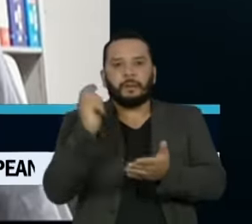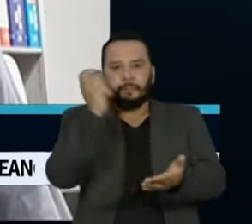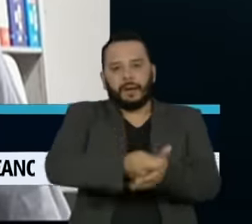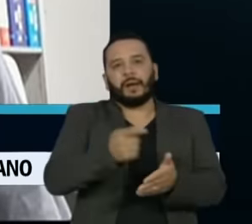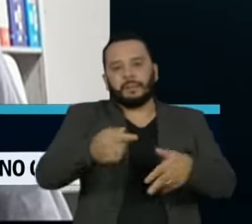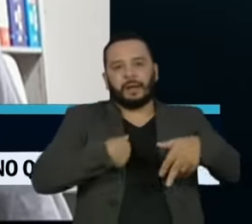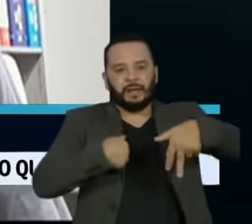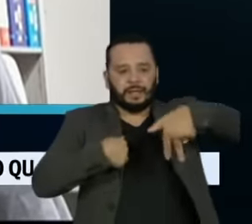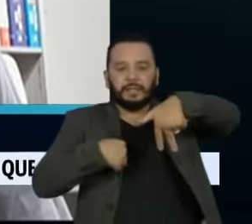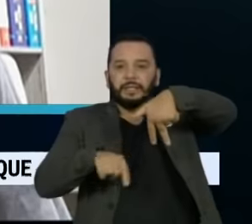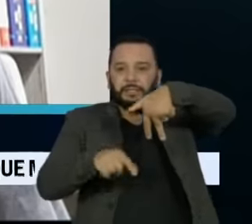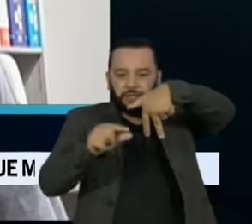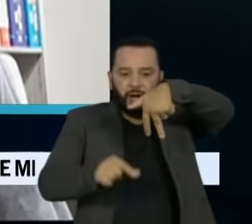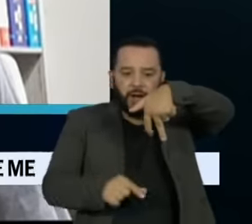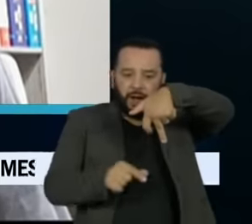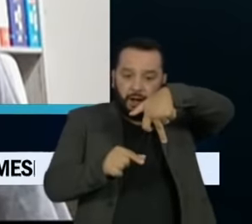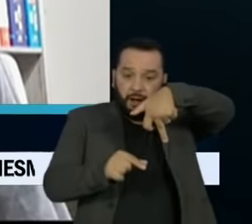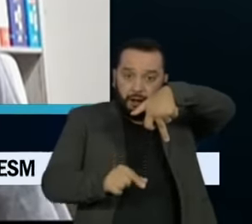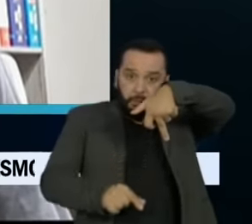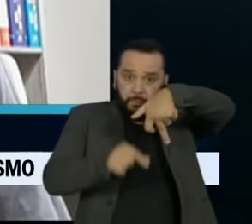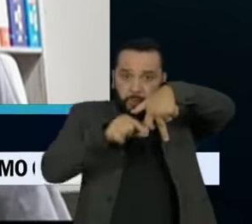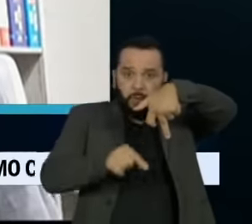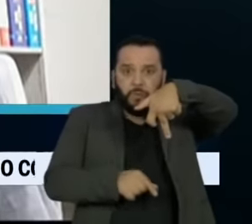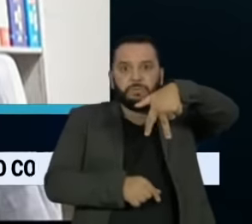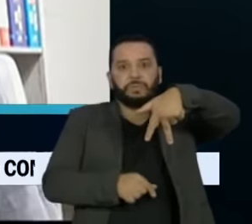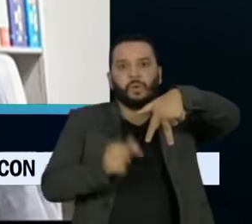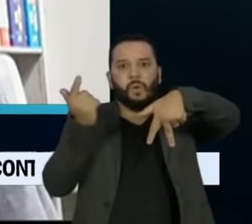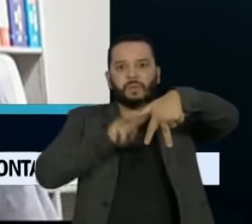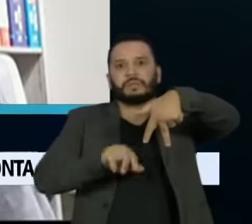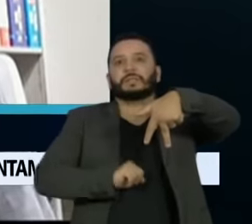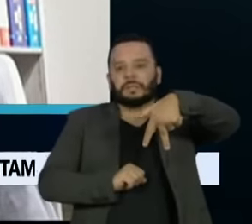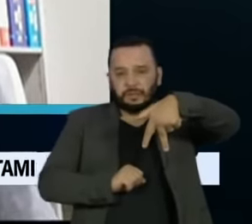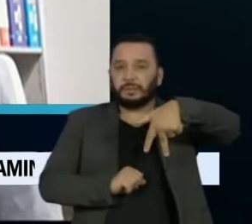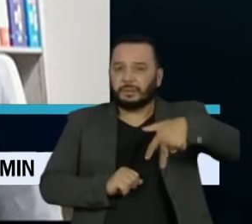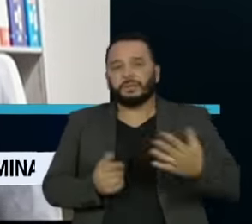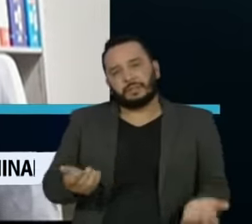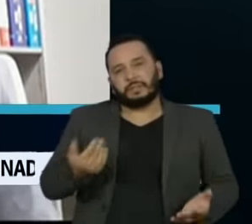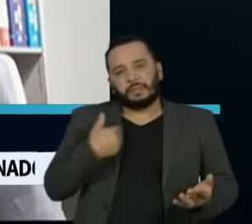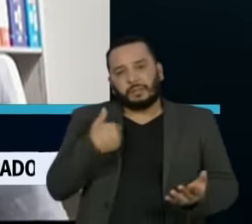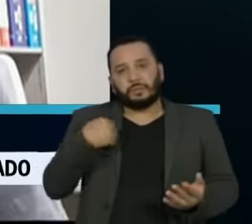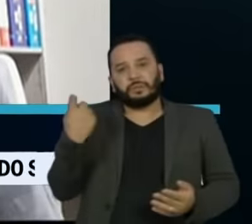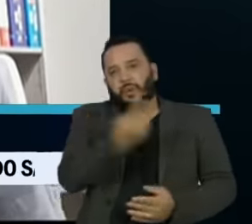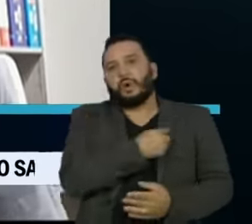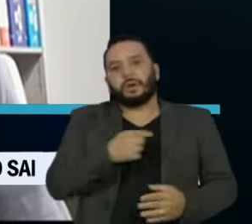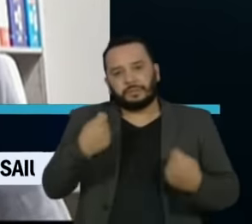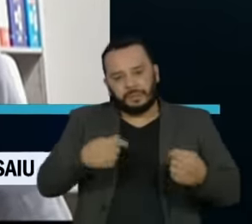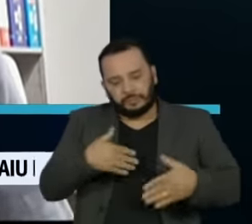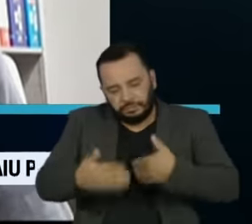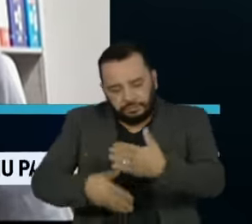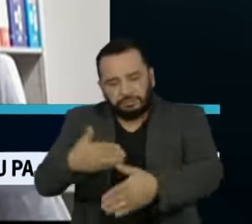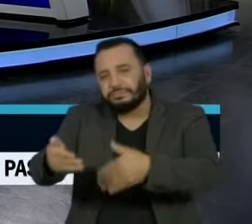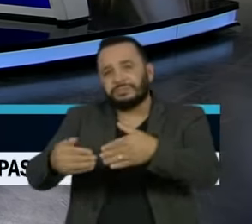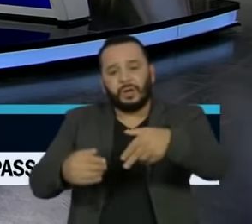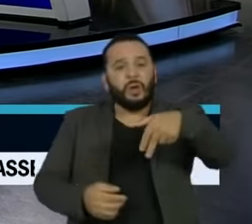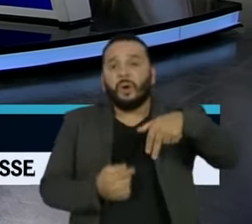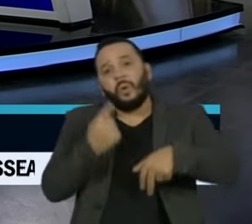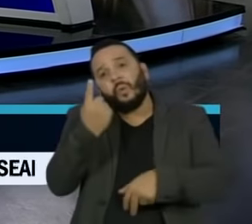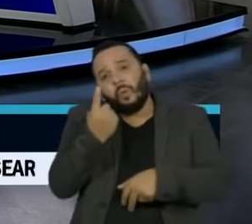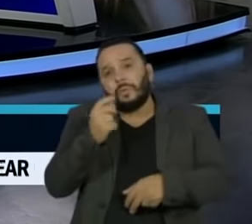Eu não imaginava a solidariedade das pessoas, né? Eu digo que a gente tem que caminhar para frente, nem que seja com uma perna só, né?